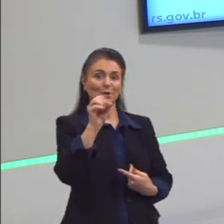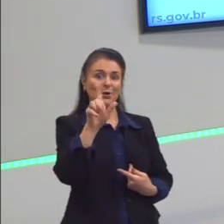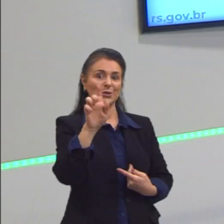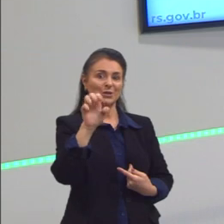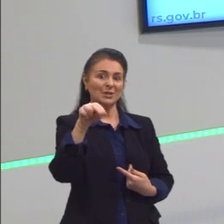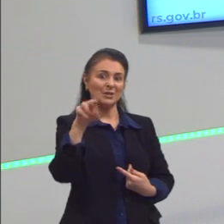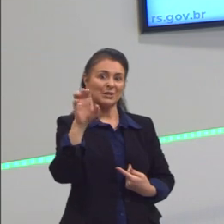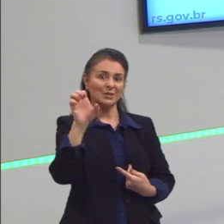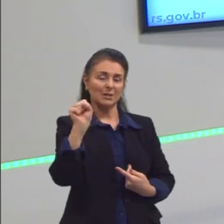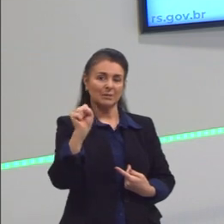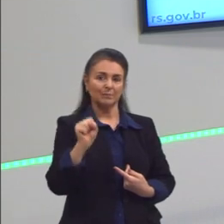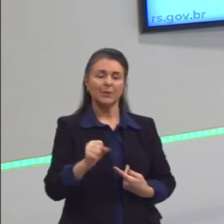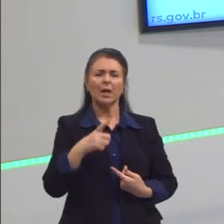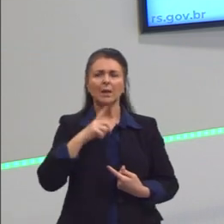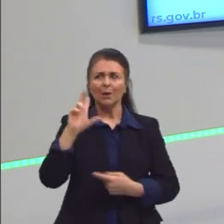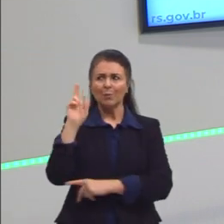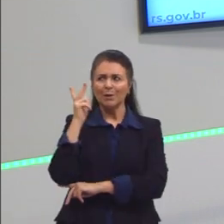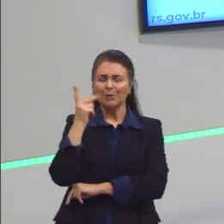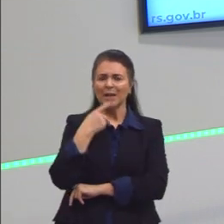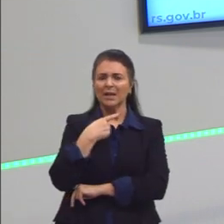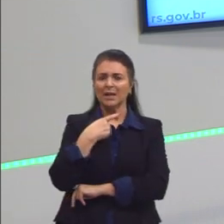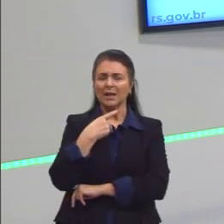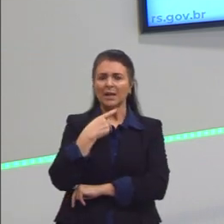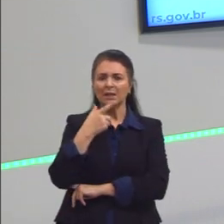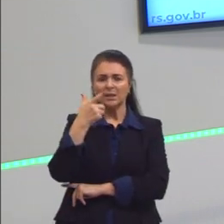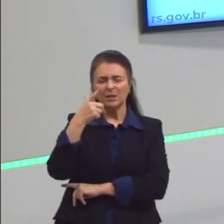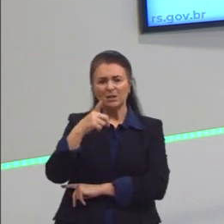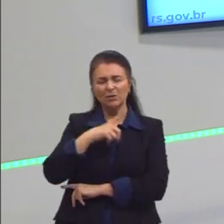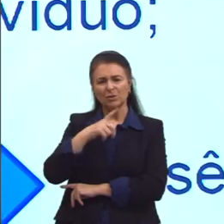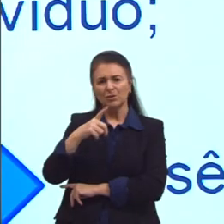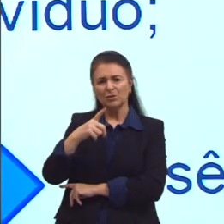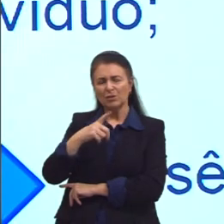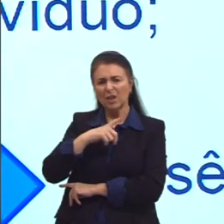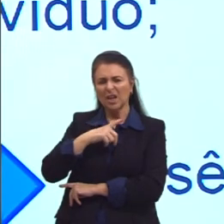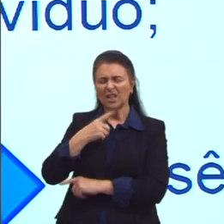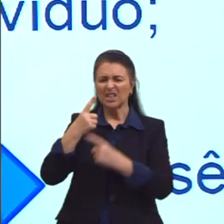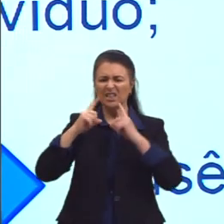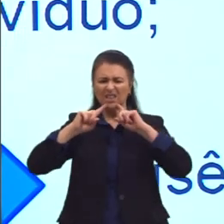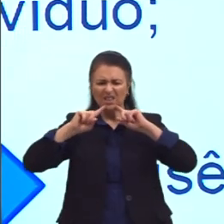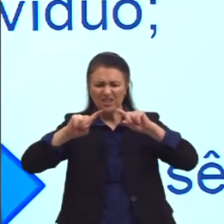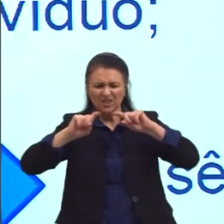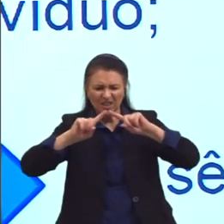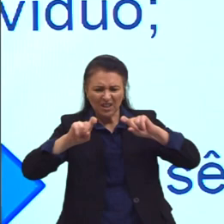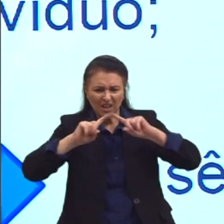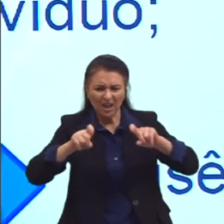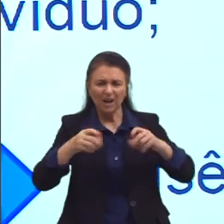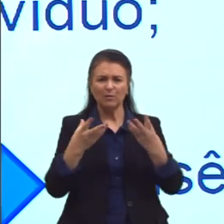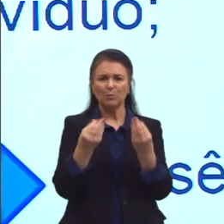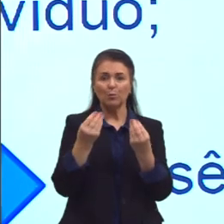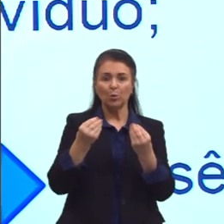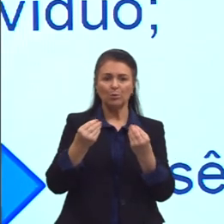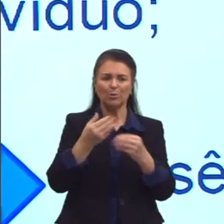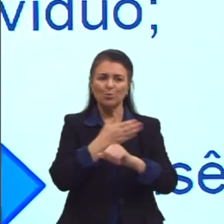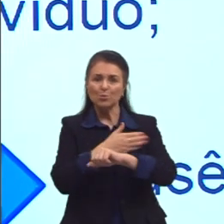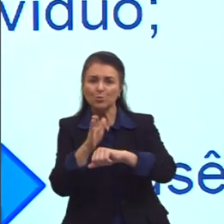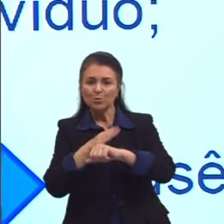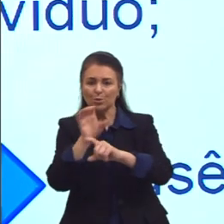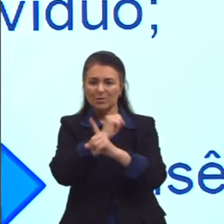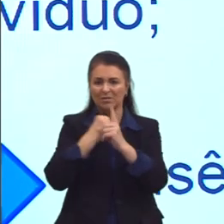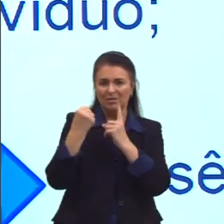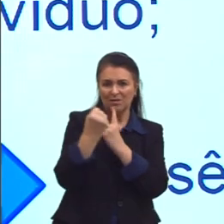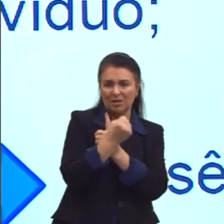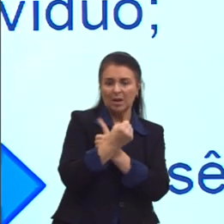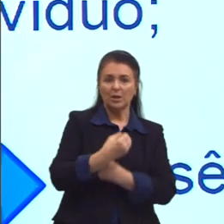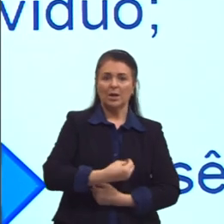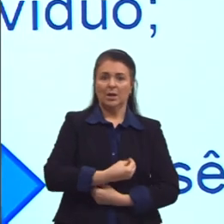que, inclusive, ele tinha um humor muito ácido e ele criticava muito os costumes da sociedade. Ele praticamente